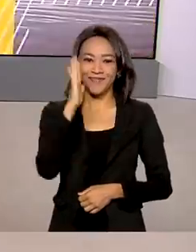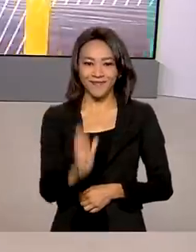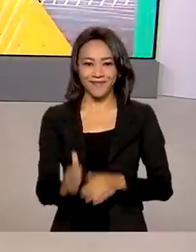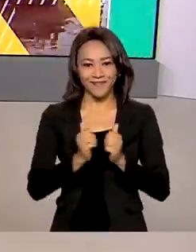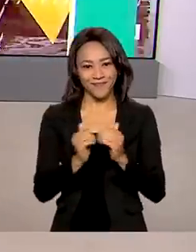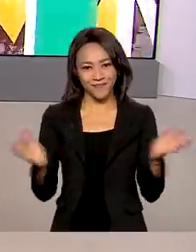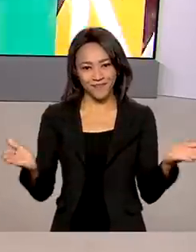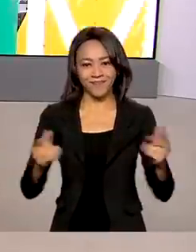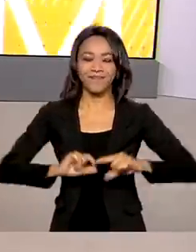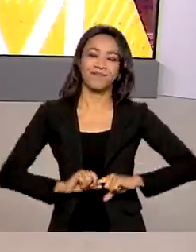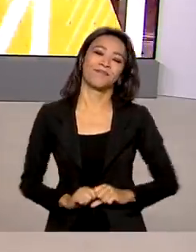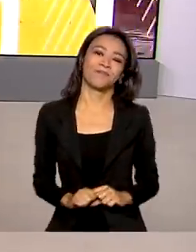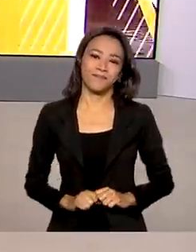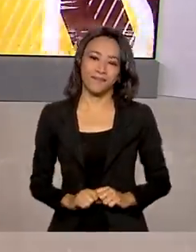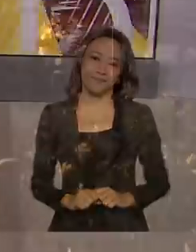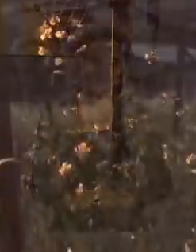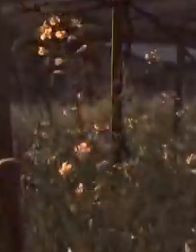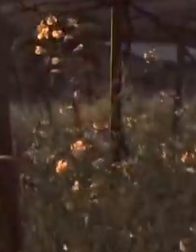em Dia já está no ar.